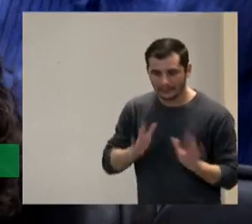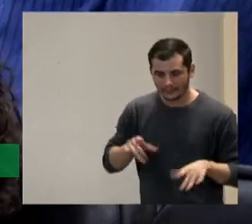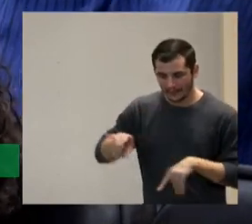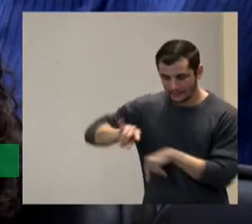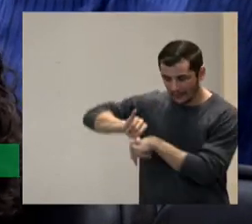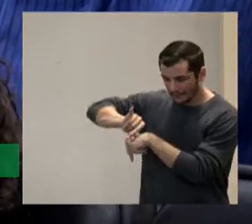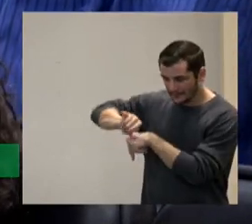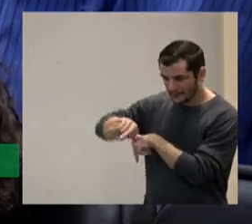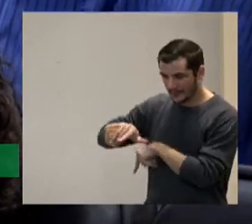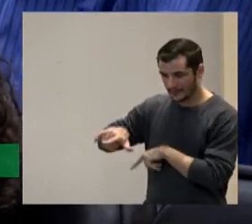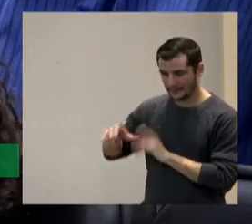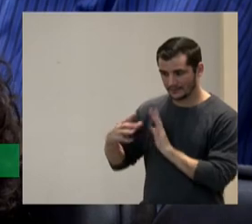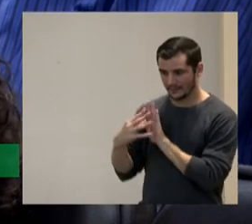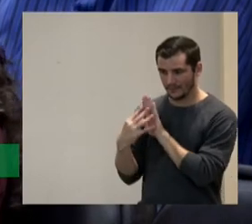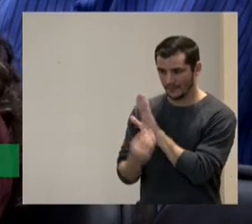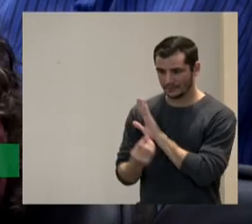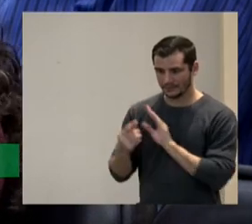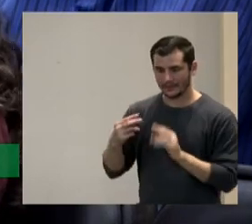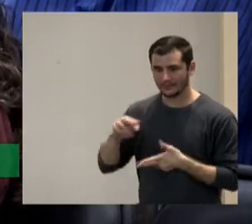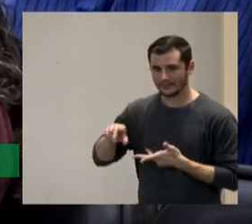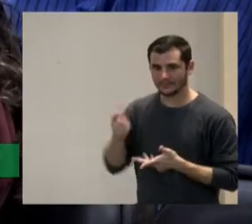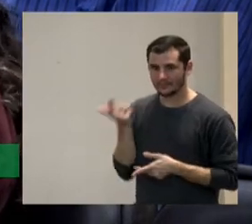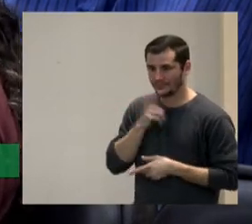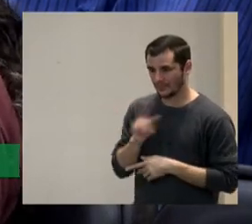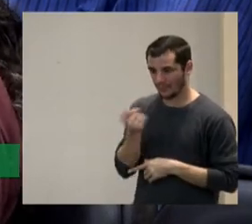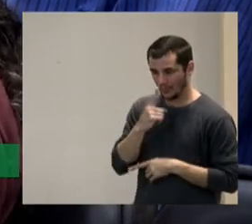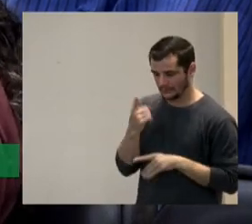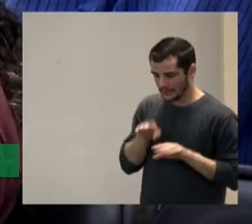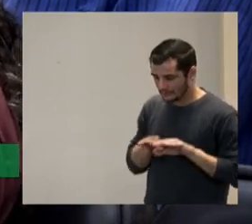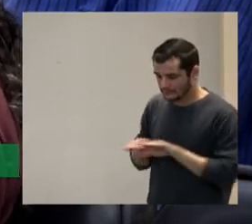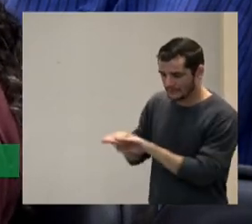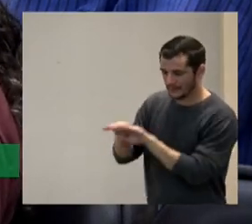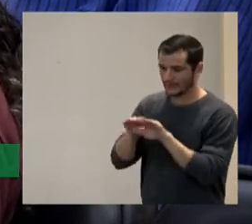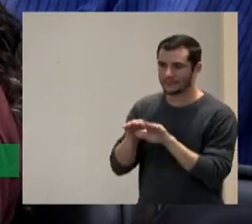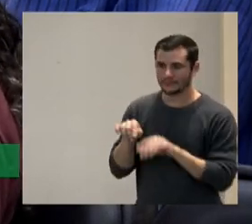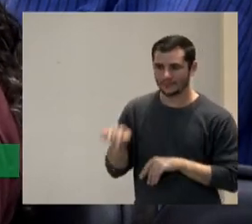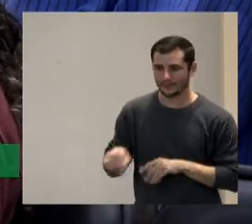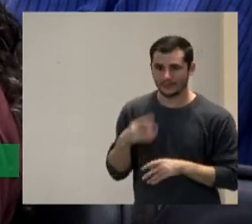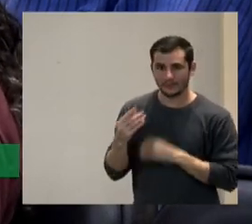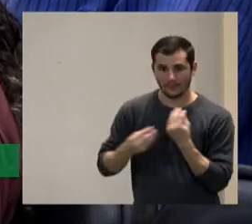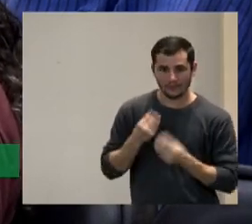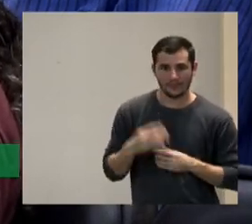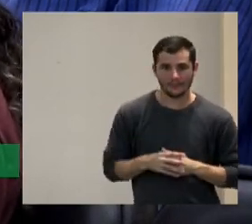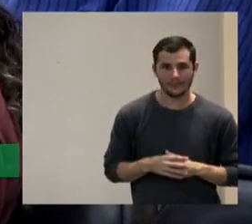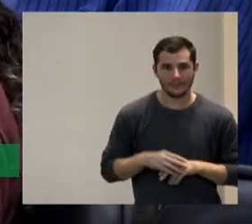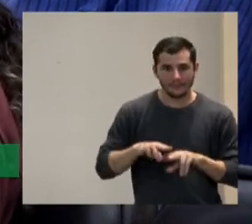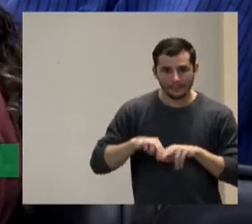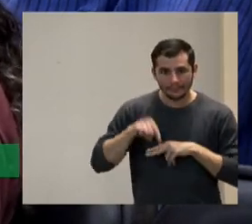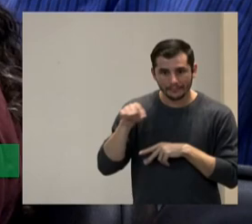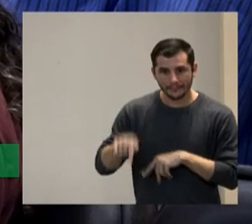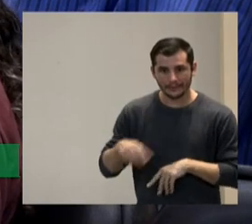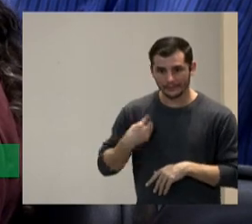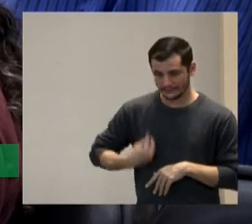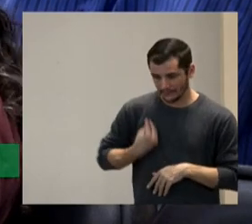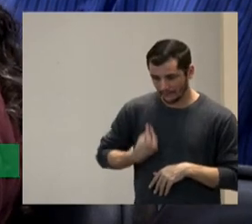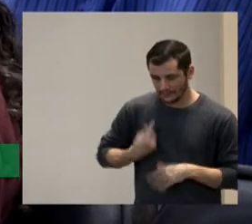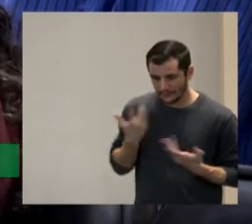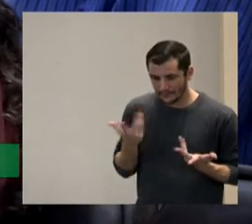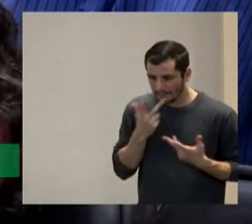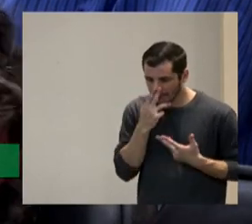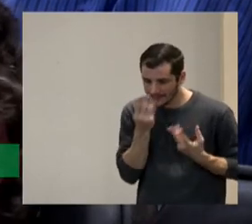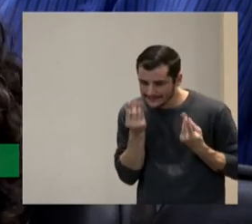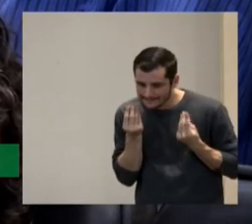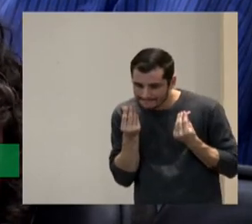vai alcançar nunca o modelo da liberdade então por isso que ele continua sendo um tópico até